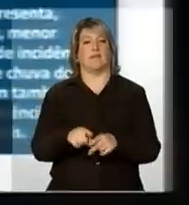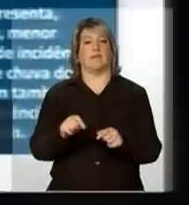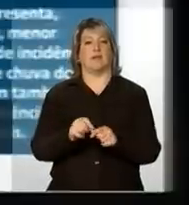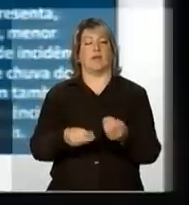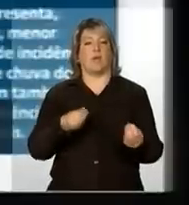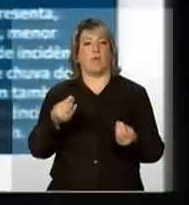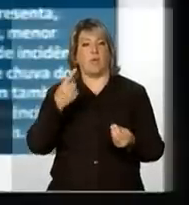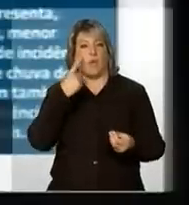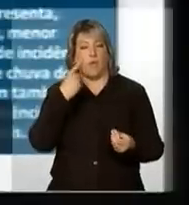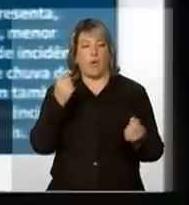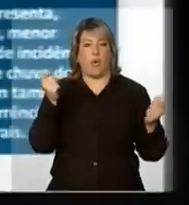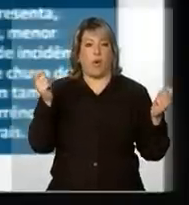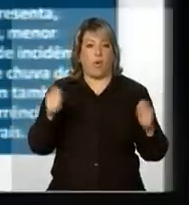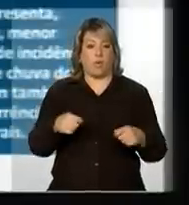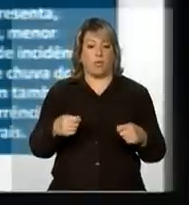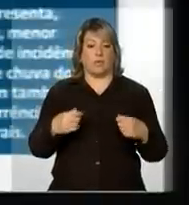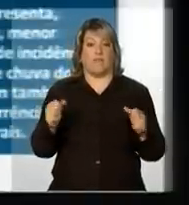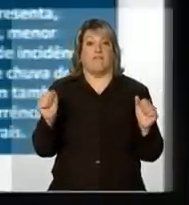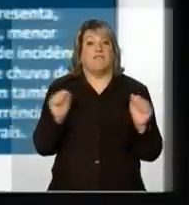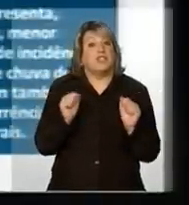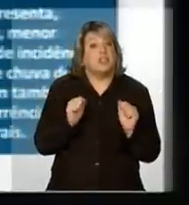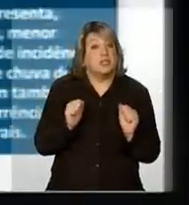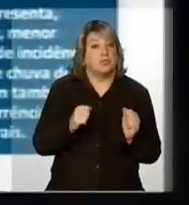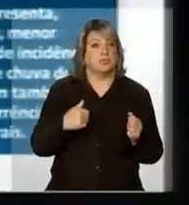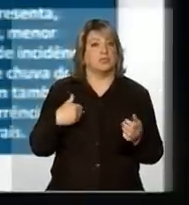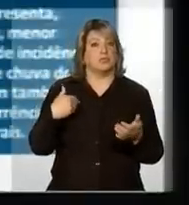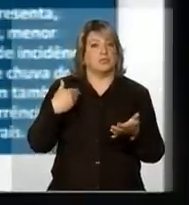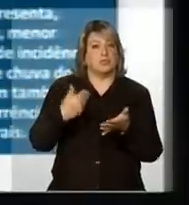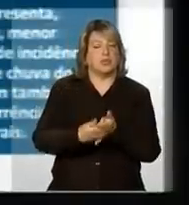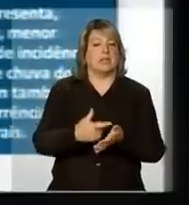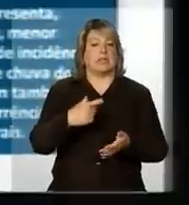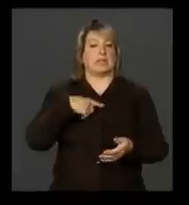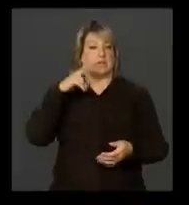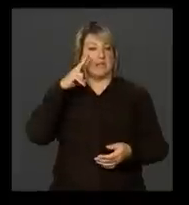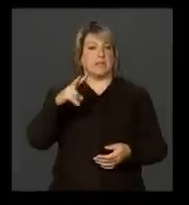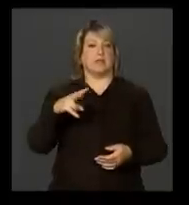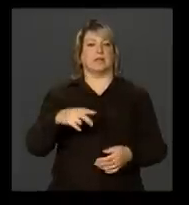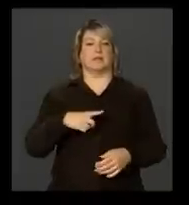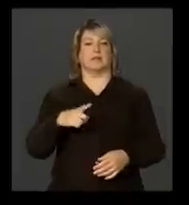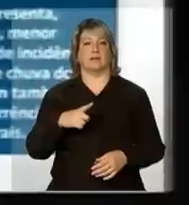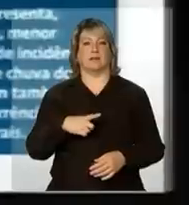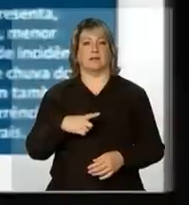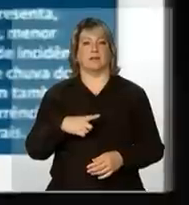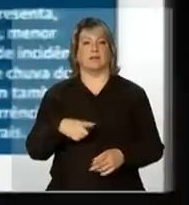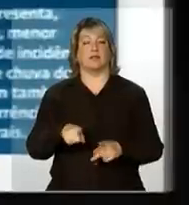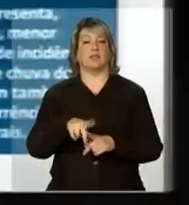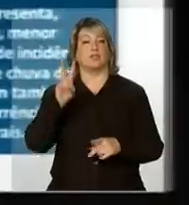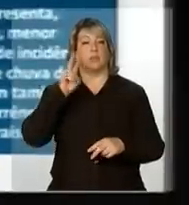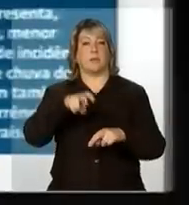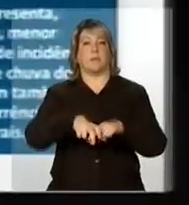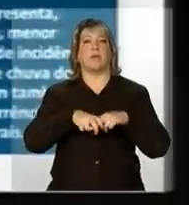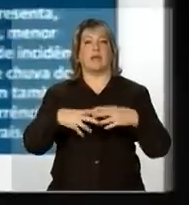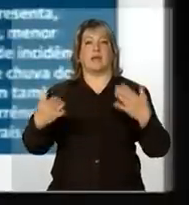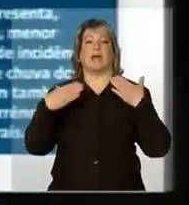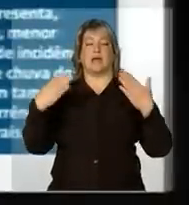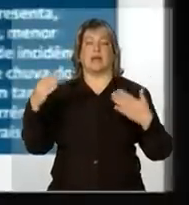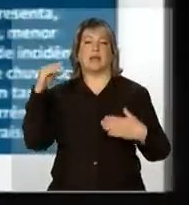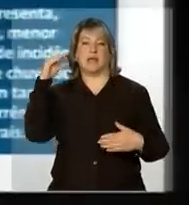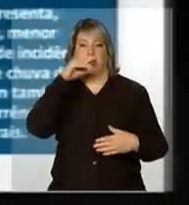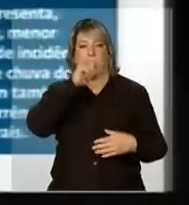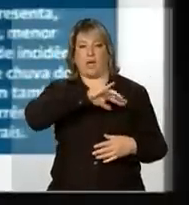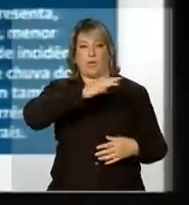condições de chegada de frente fria, e também tem uma forte preocupação com a questão do aquecimento do oceano. Então,